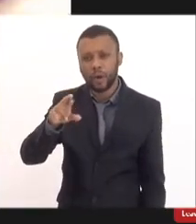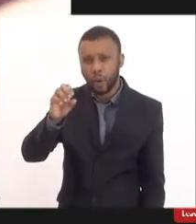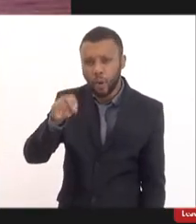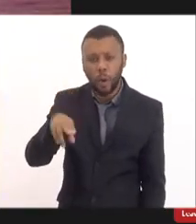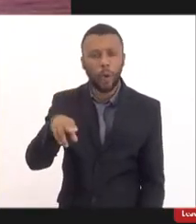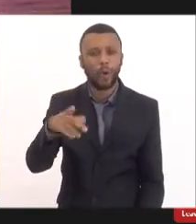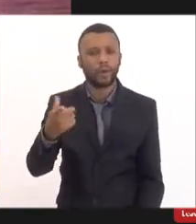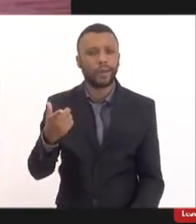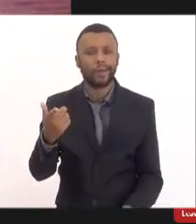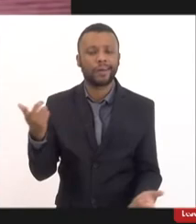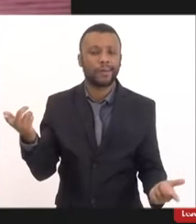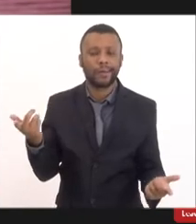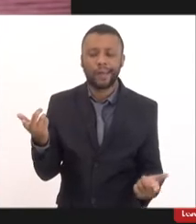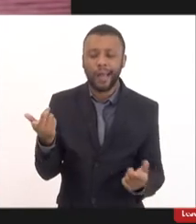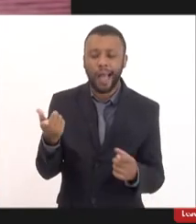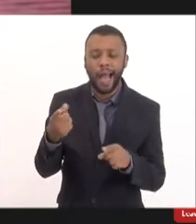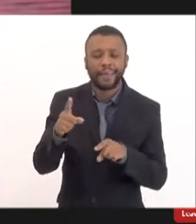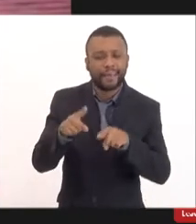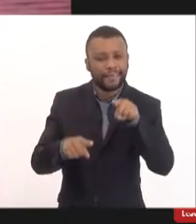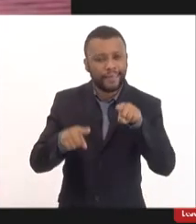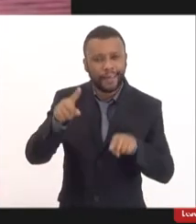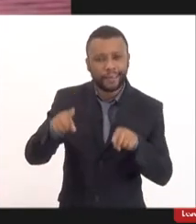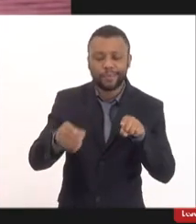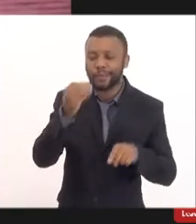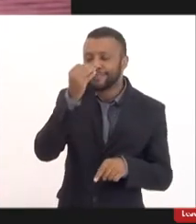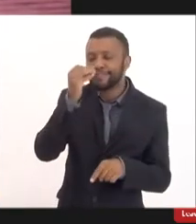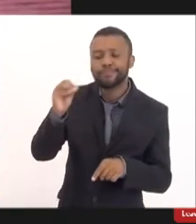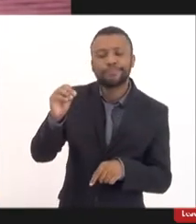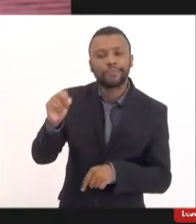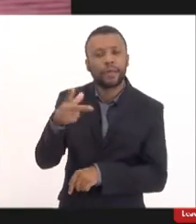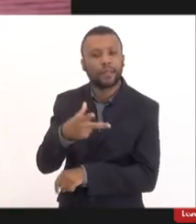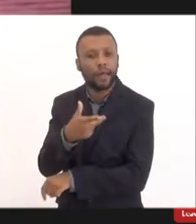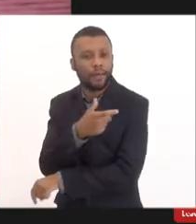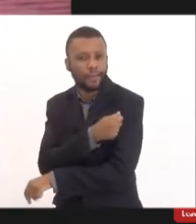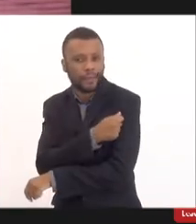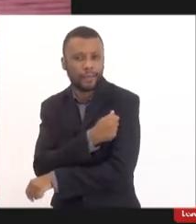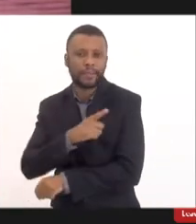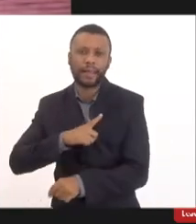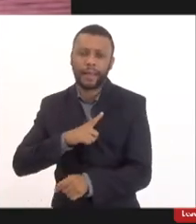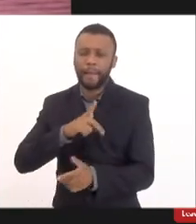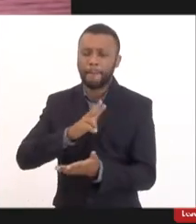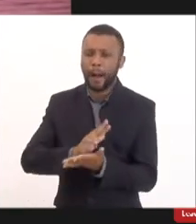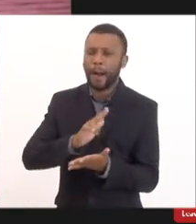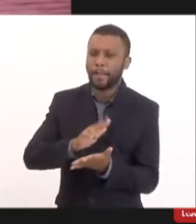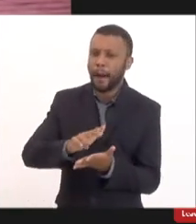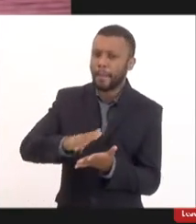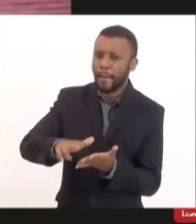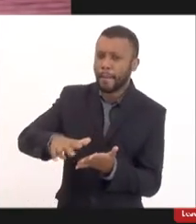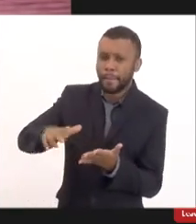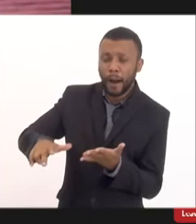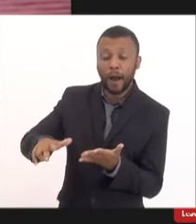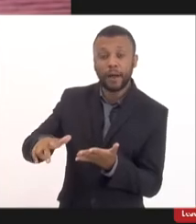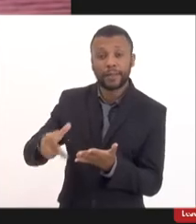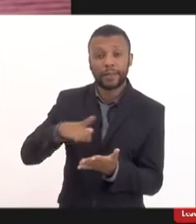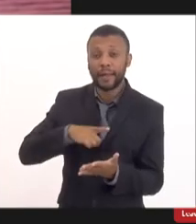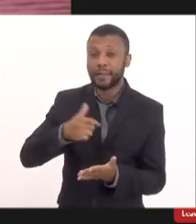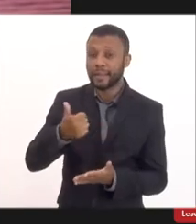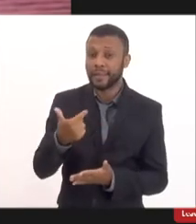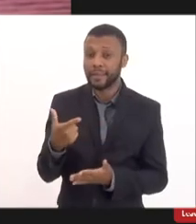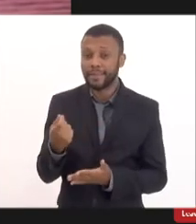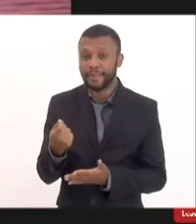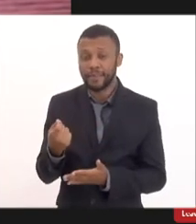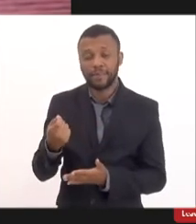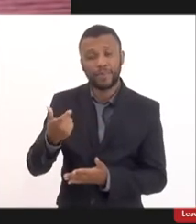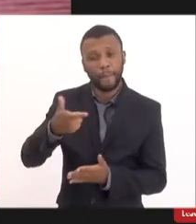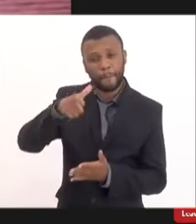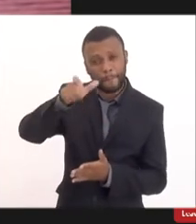cepa não está nem aí para a vacina tanto é que na minha avaliação já tem mais de 120 pacientes acompanhados só em 2022